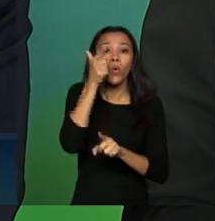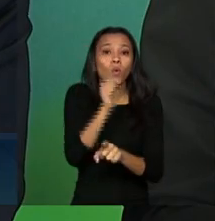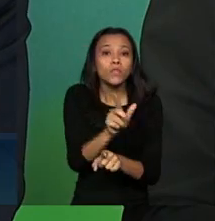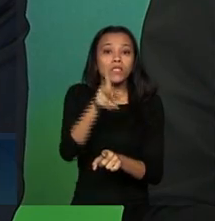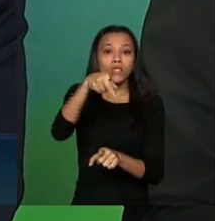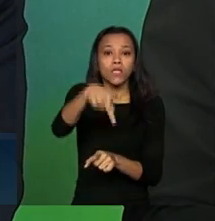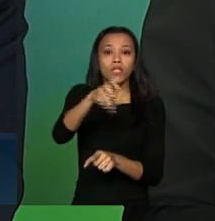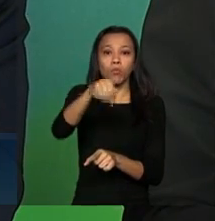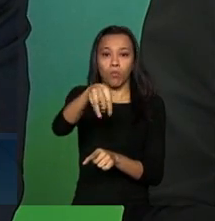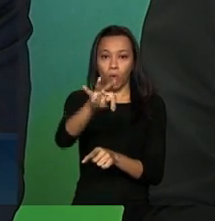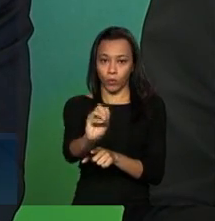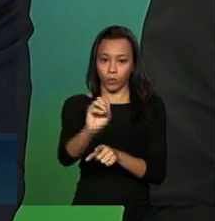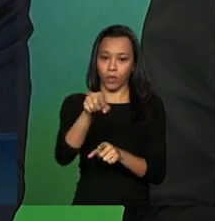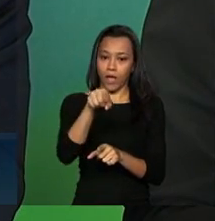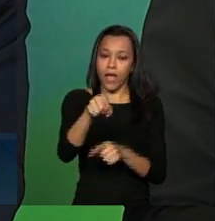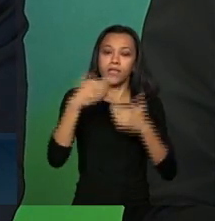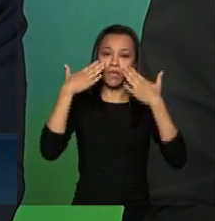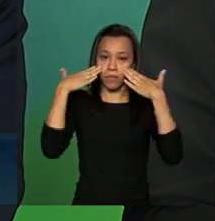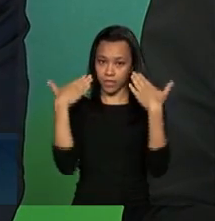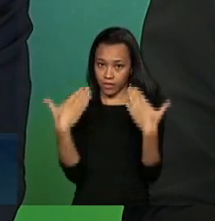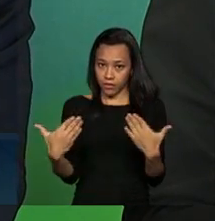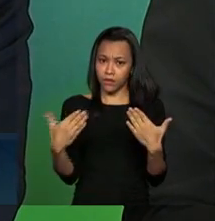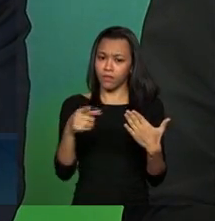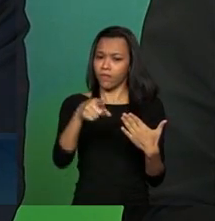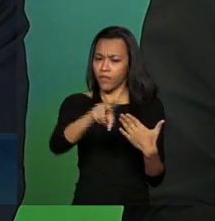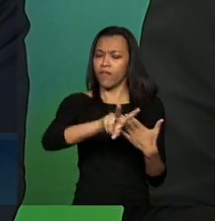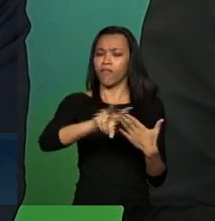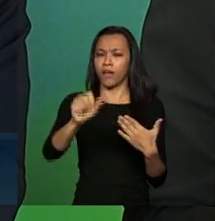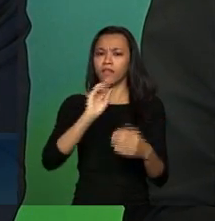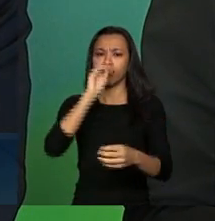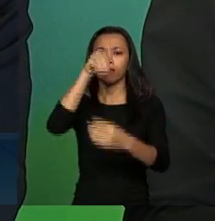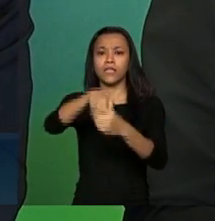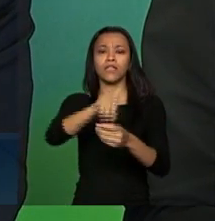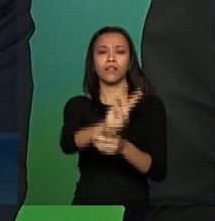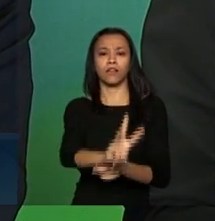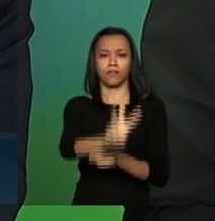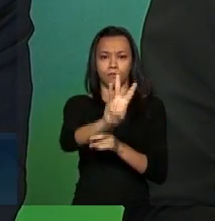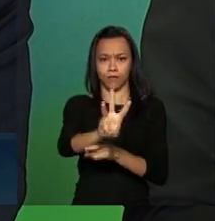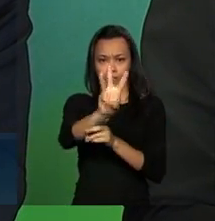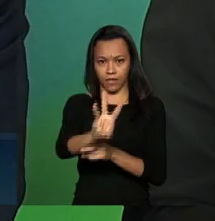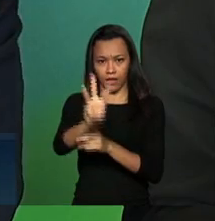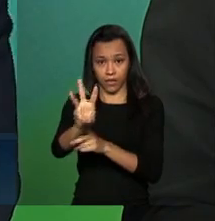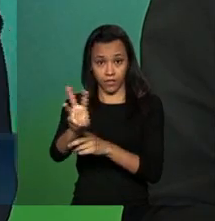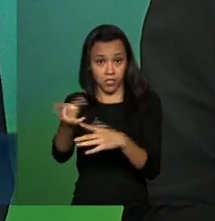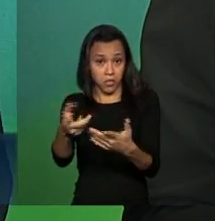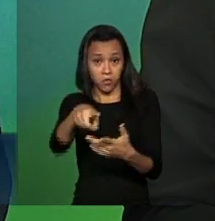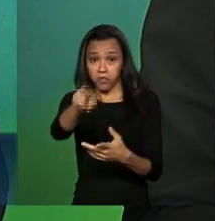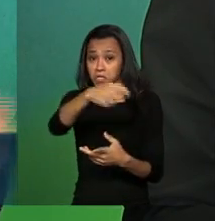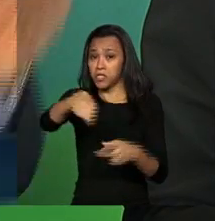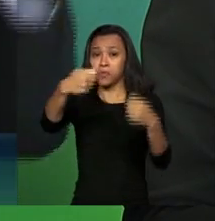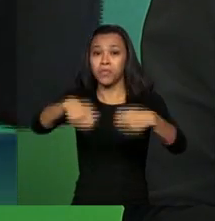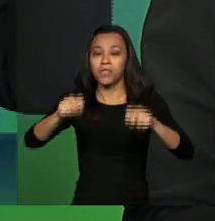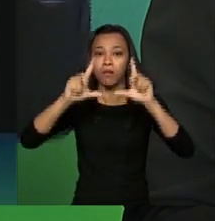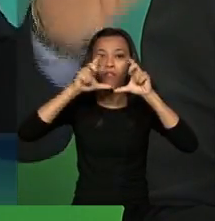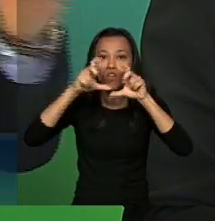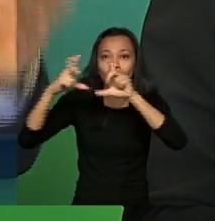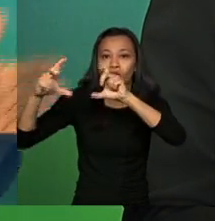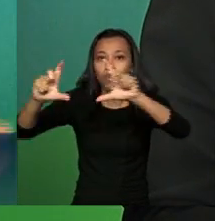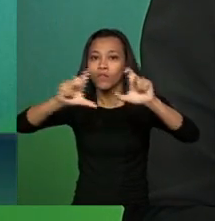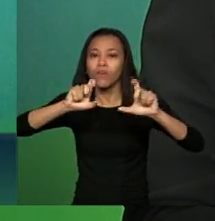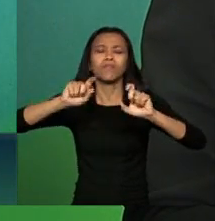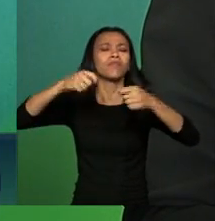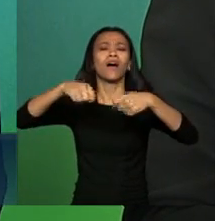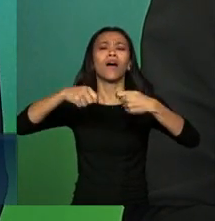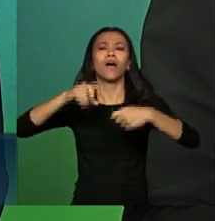Esta apresentação estará na íntegra no site. Portanto, não precisam fotografar. Vocês podem baixar